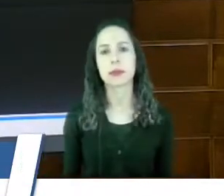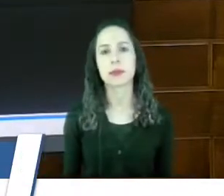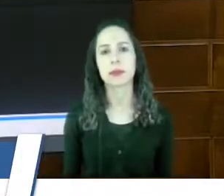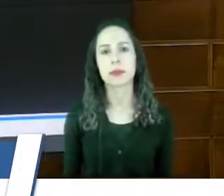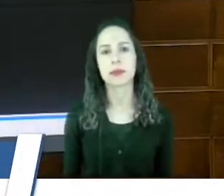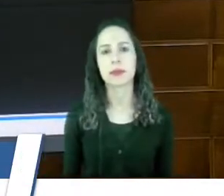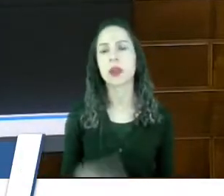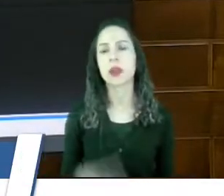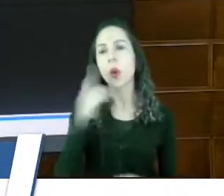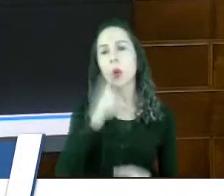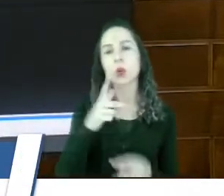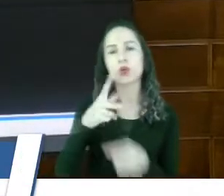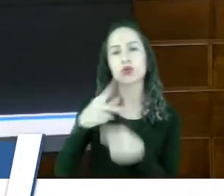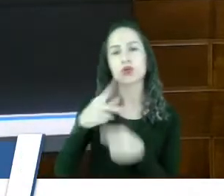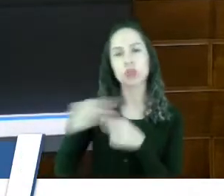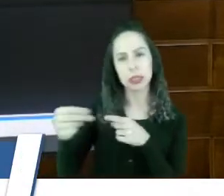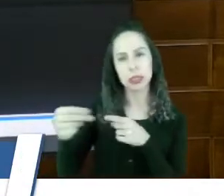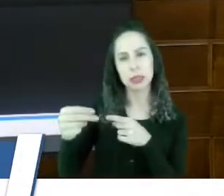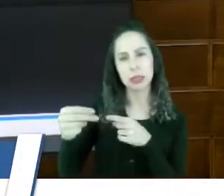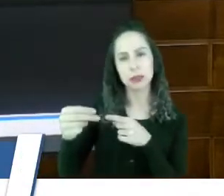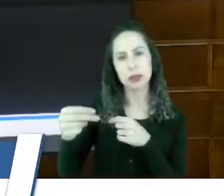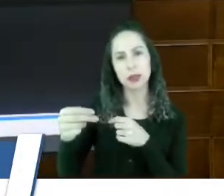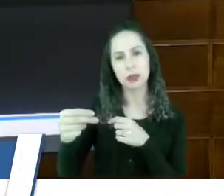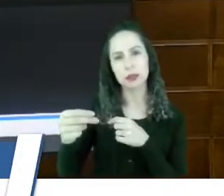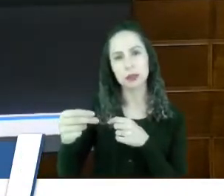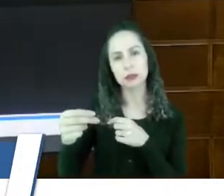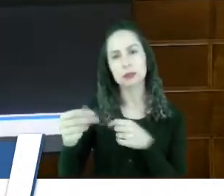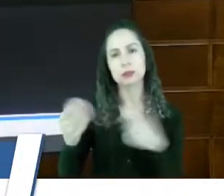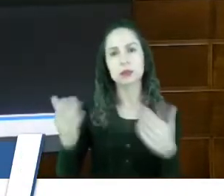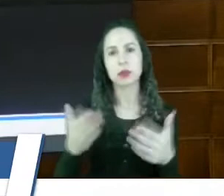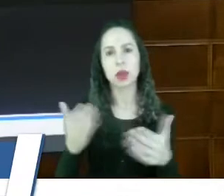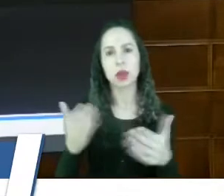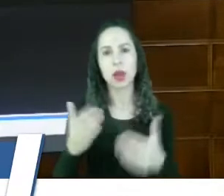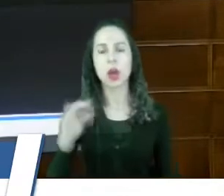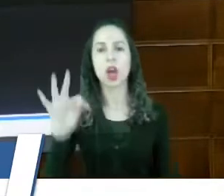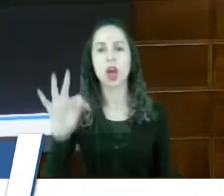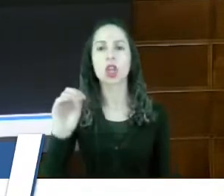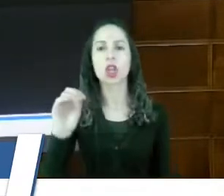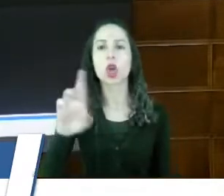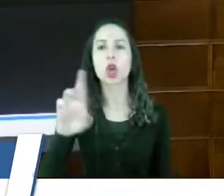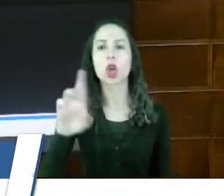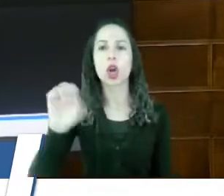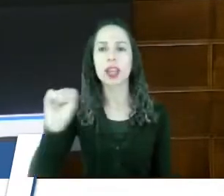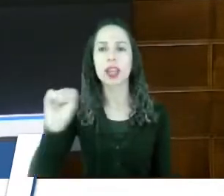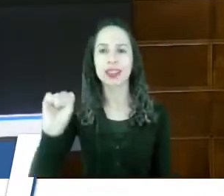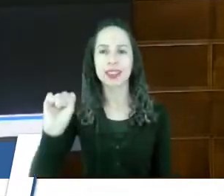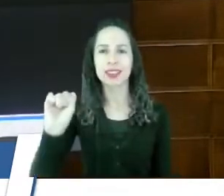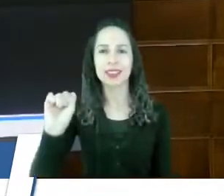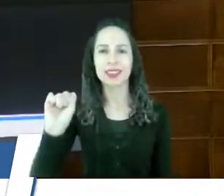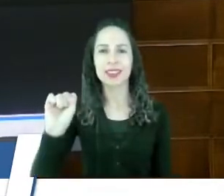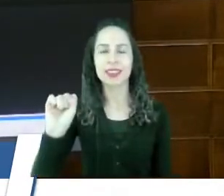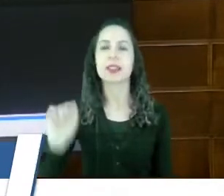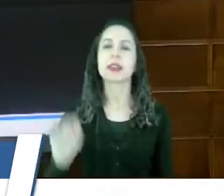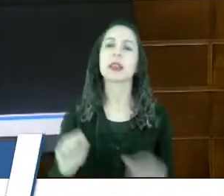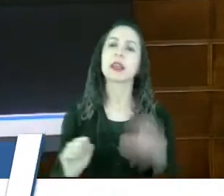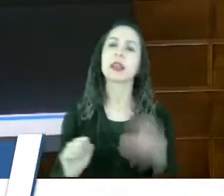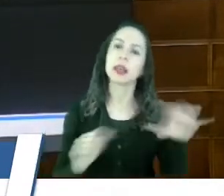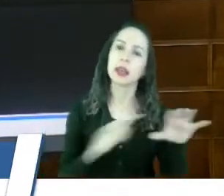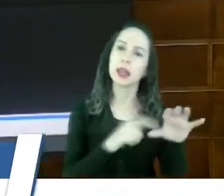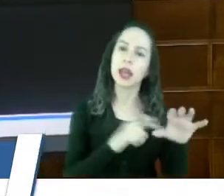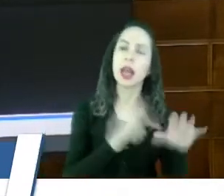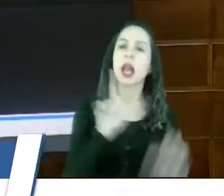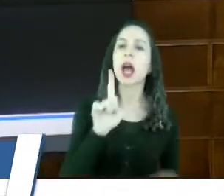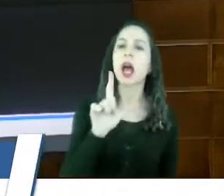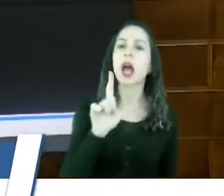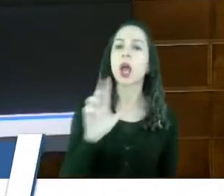Vencidos o eminente desembargador Torres de Carvalho e, em parte, a desembargadora Luciana